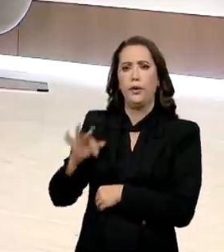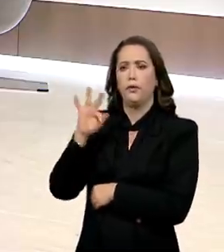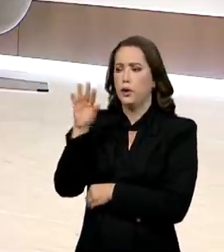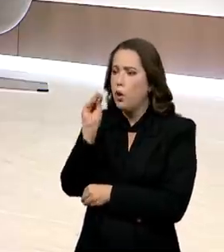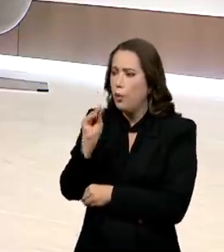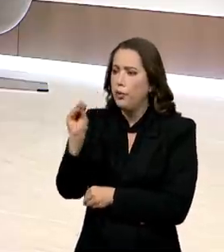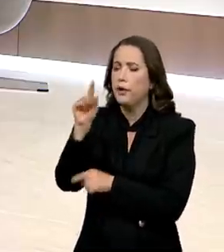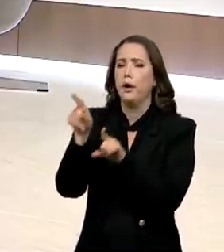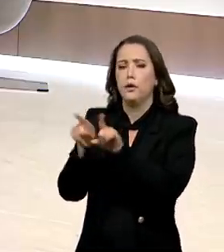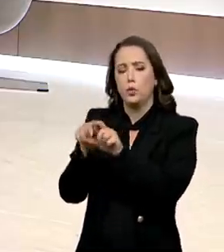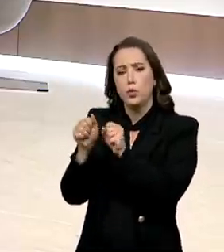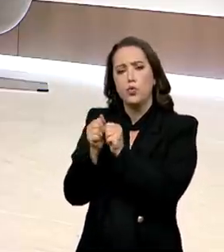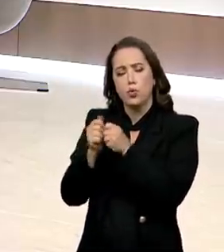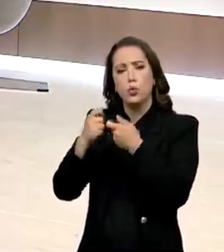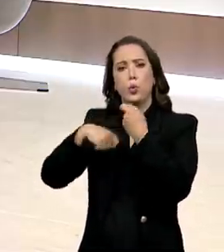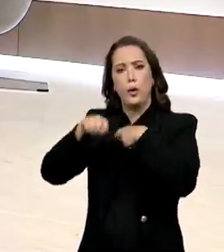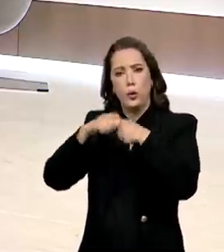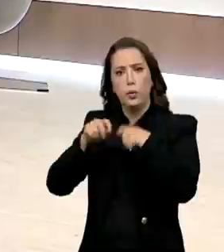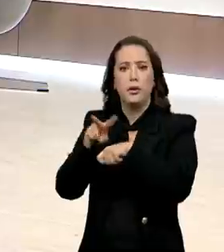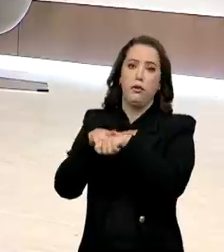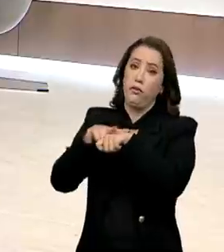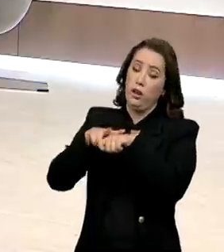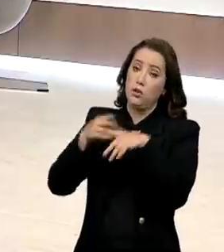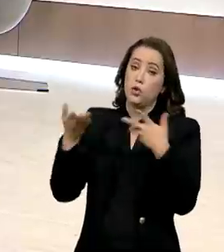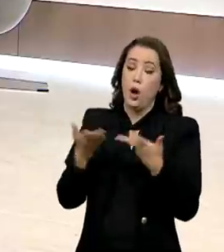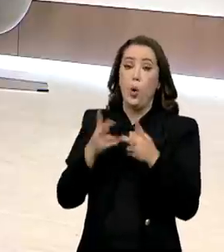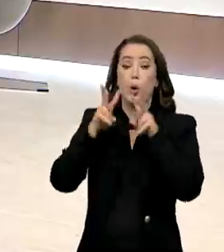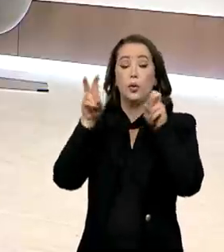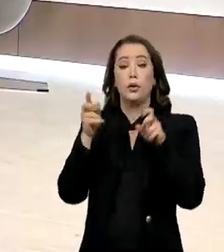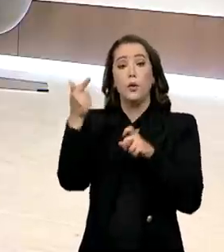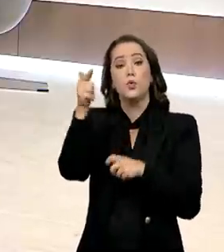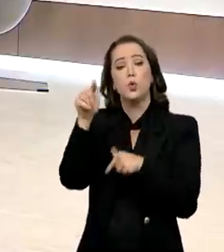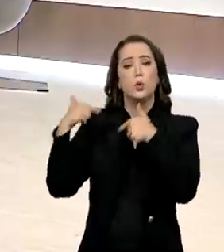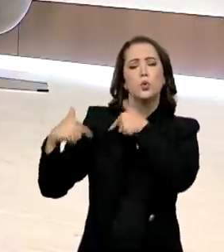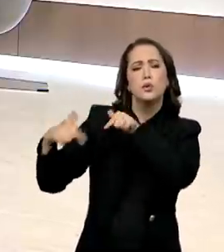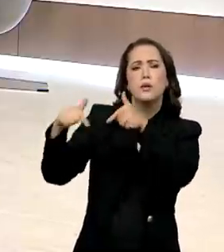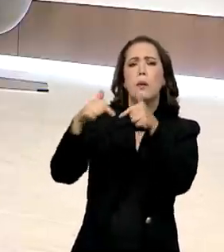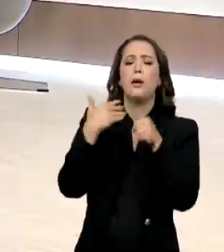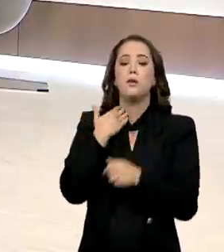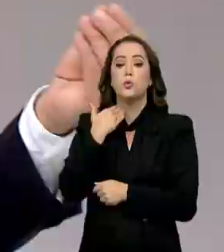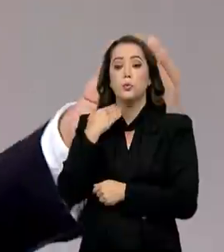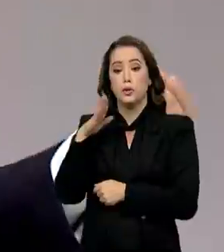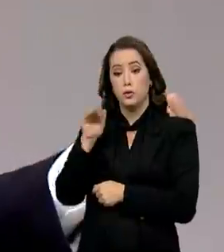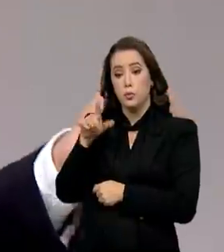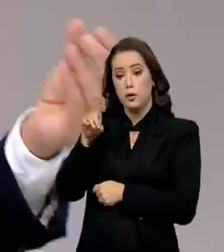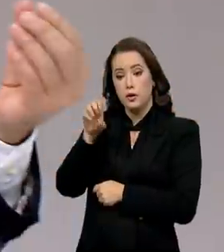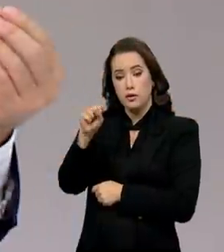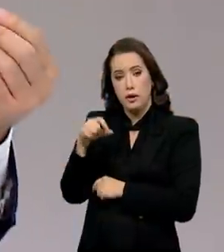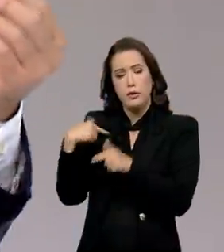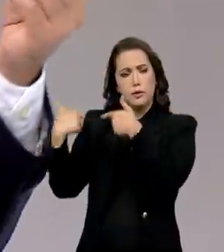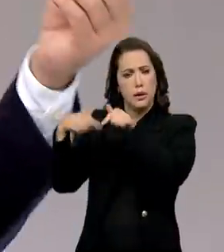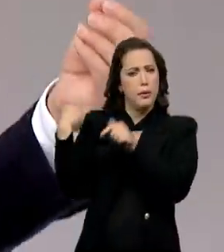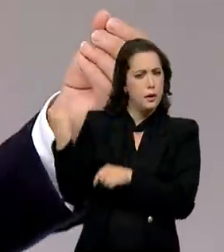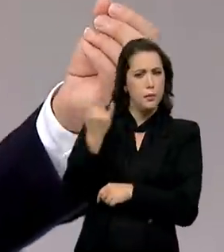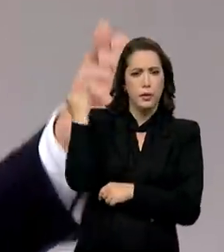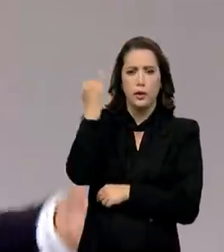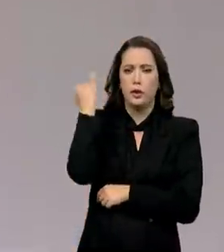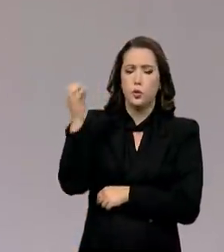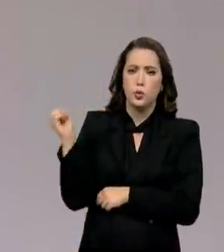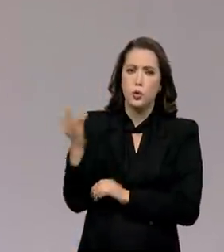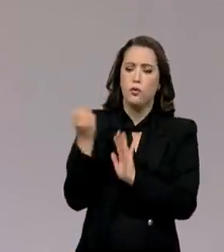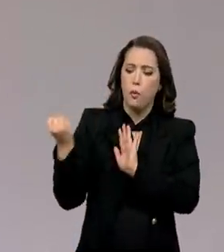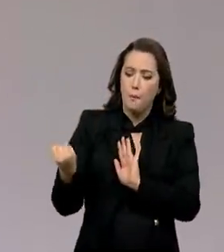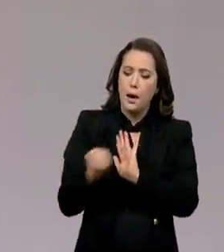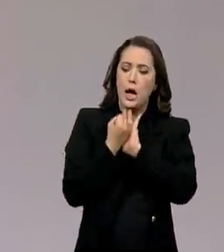iniciativa privada, claro. Agora, eu queria conversar com o senhor sobre as outras ações do BNDES. Ele teve um papel importante no novo